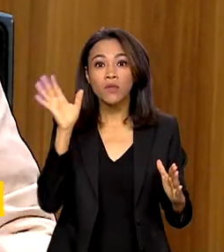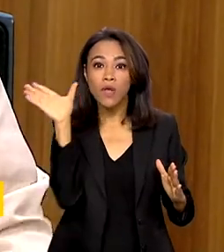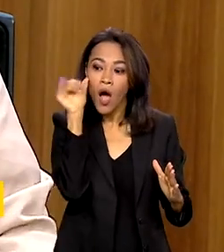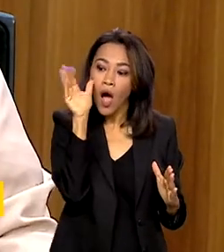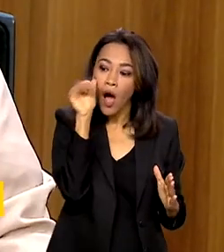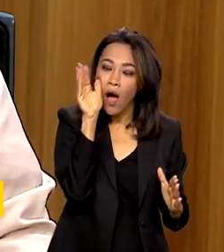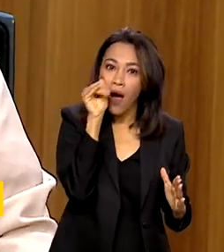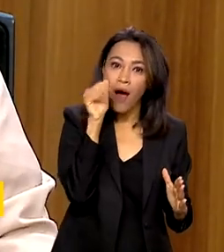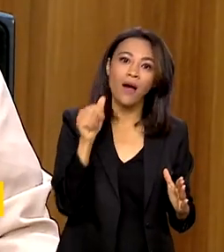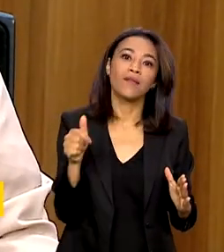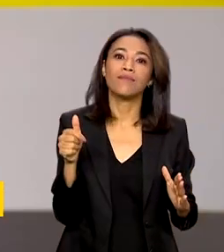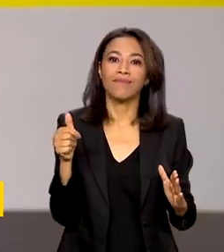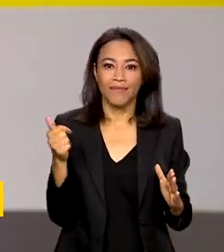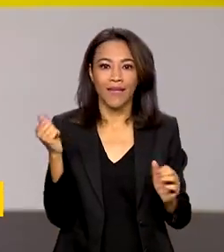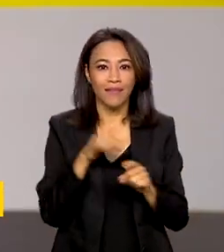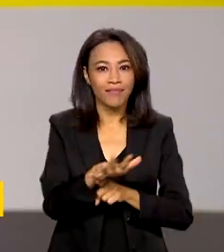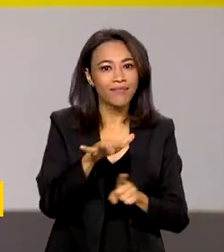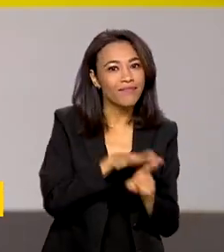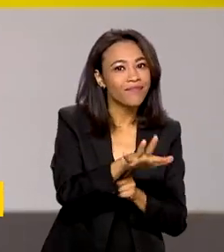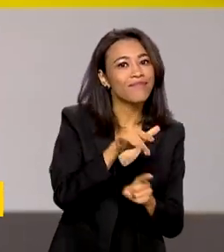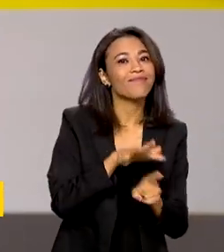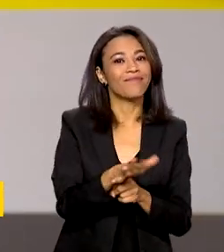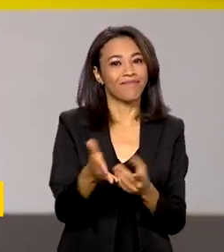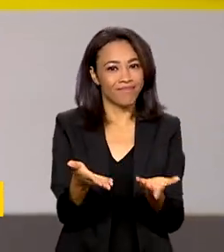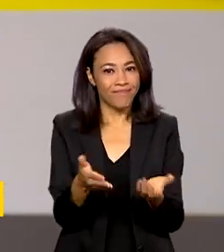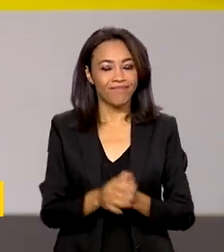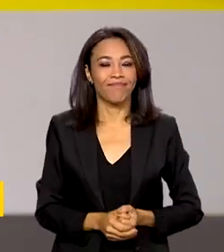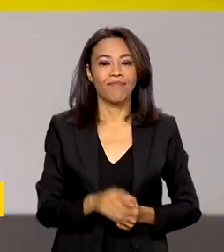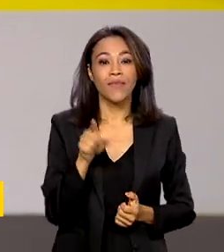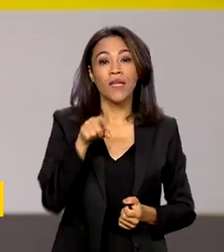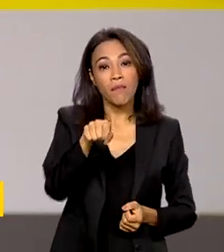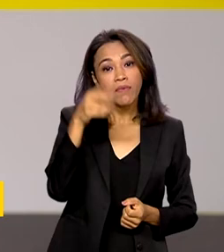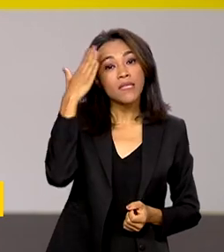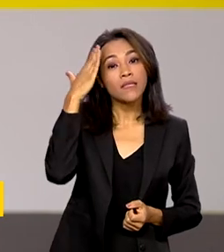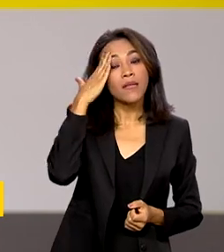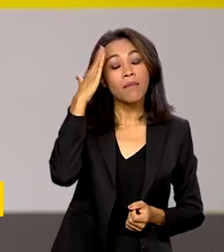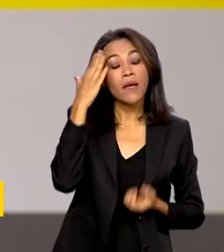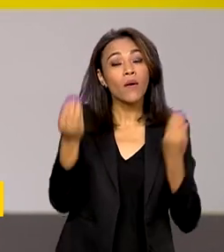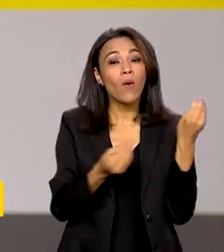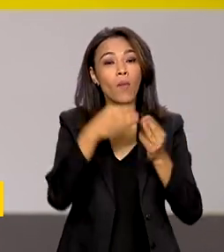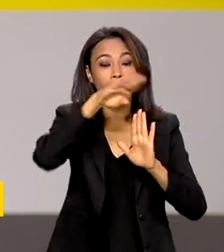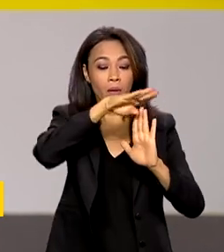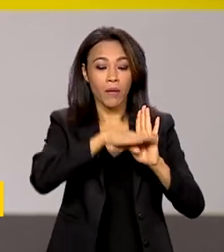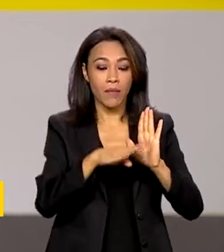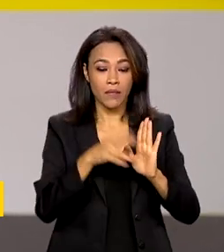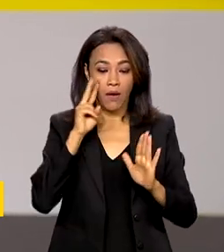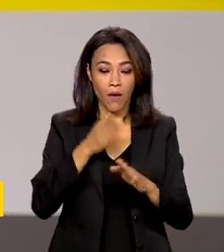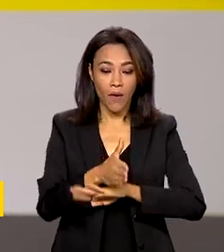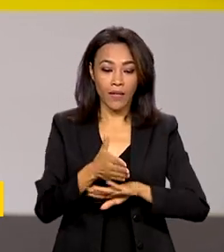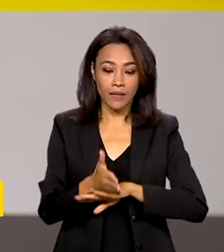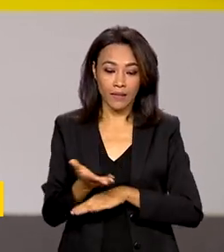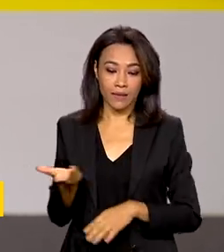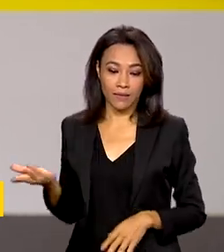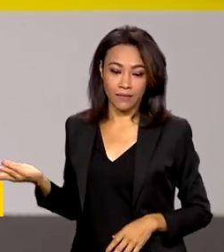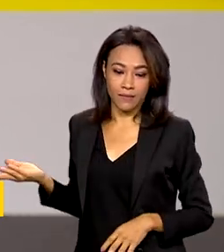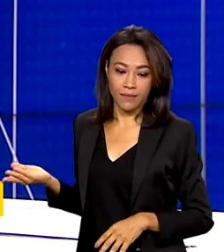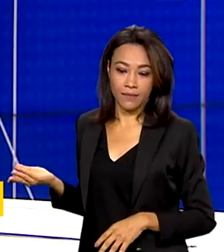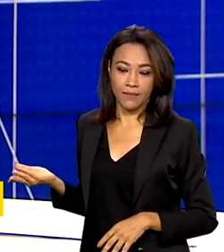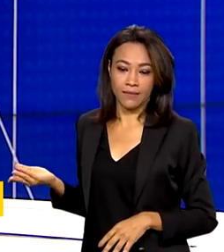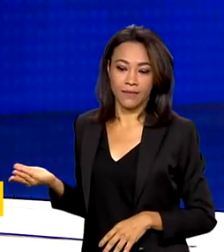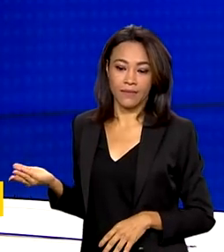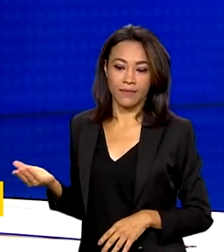dos eventos também se amplia. Para conferir a programação, basta acessar o endereço que aparece aí na sua tela.